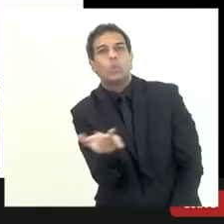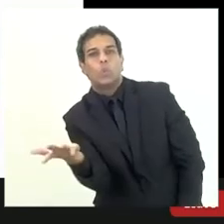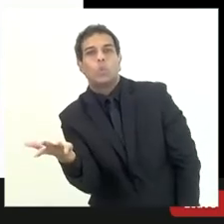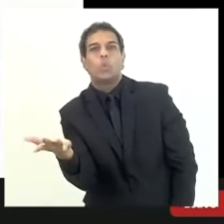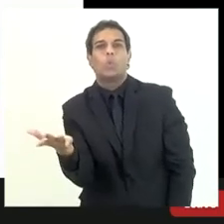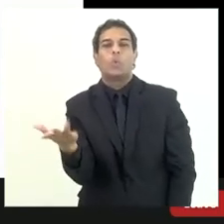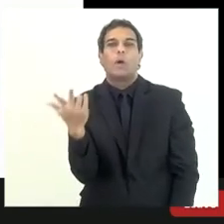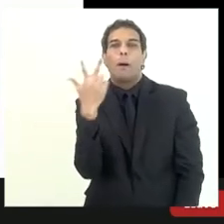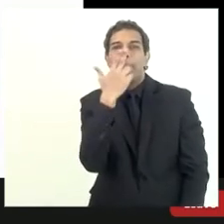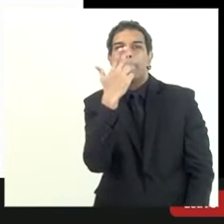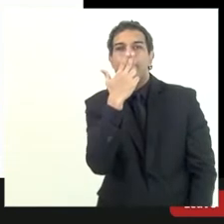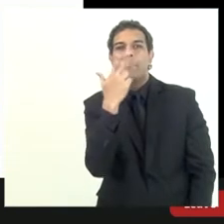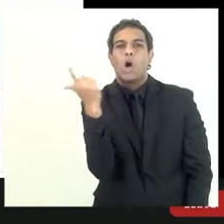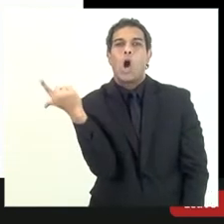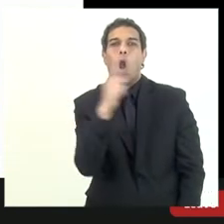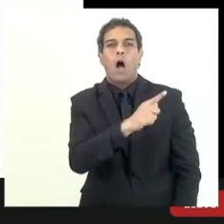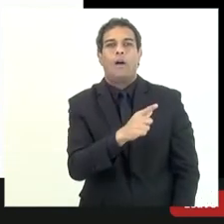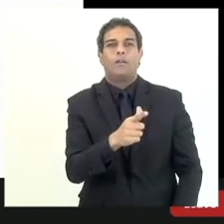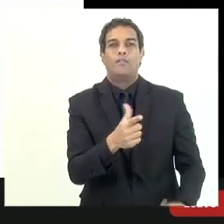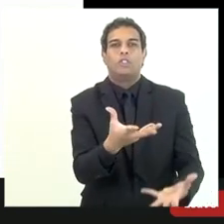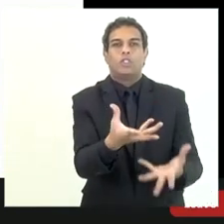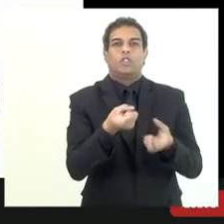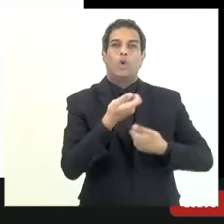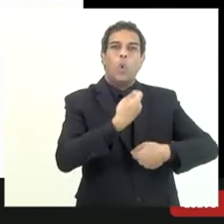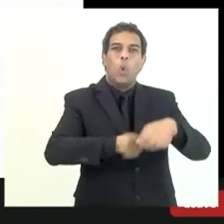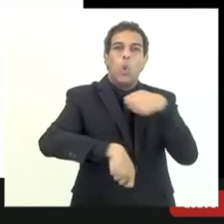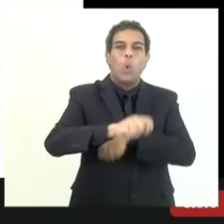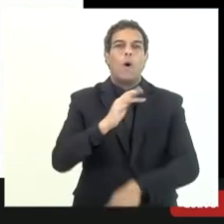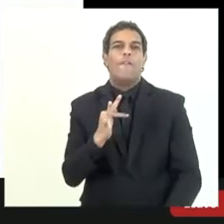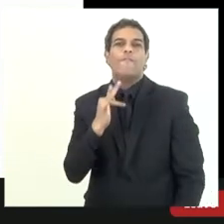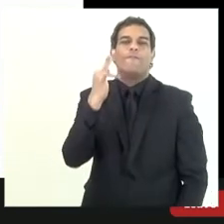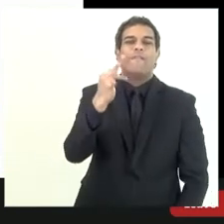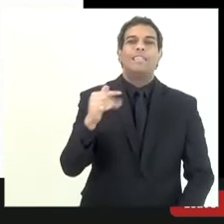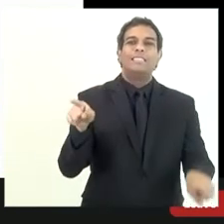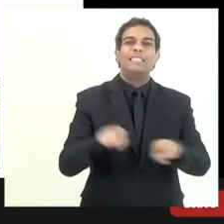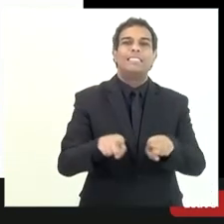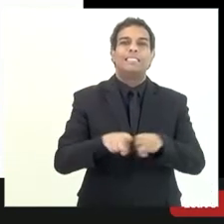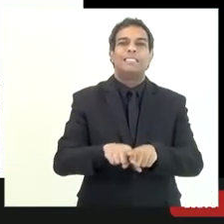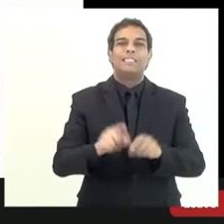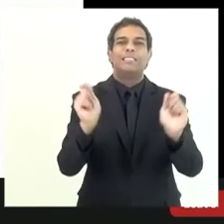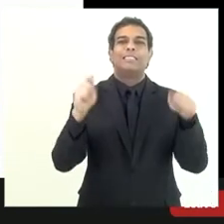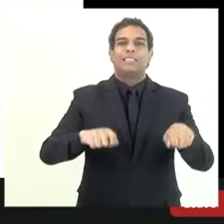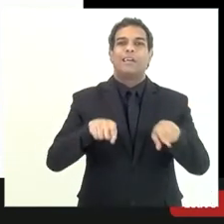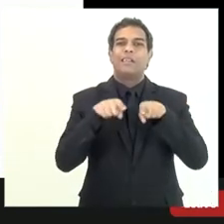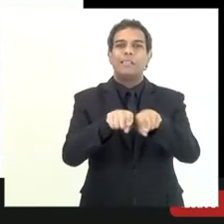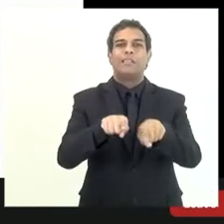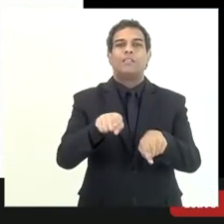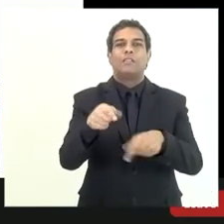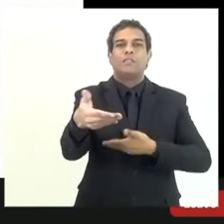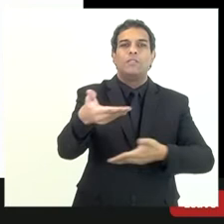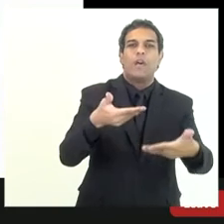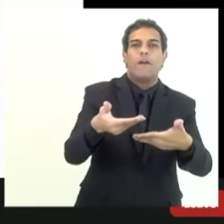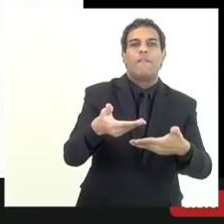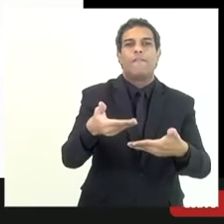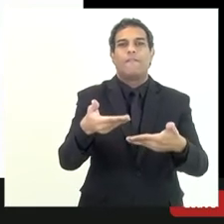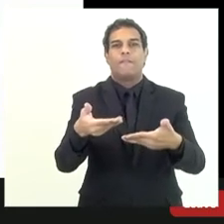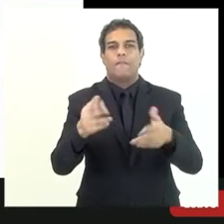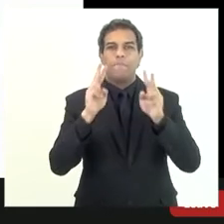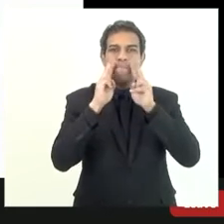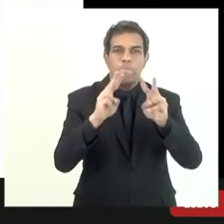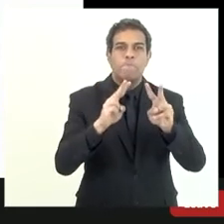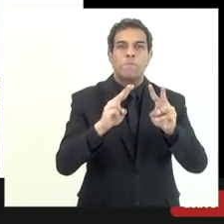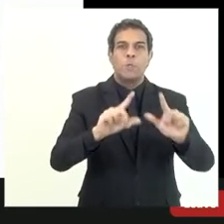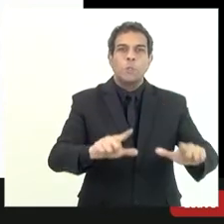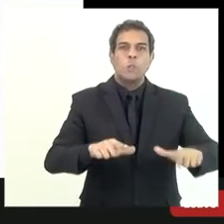que resultem benefícios econômicos futuros ou eles me gerem um potencial de serviço então para ser considerado um